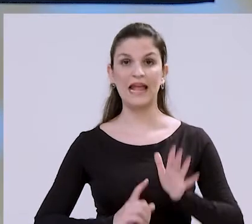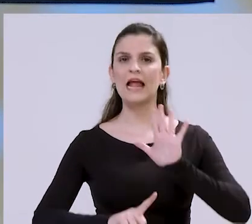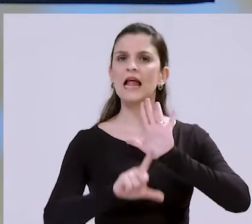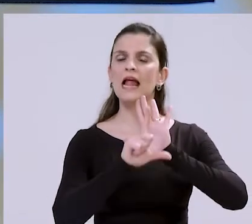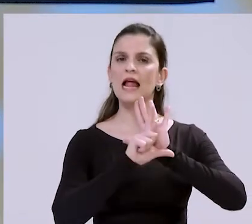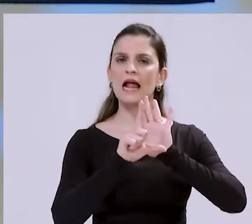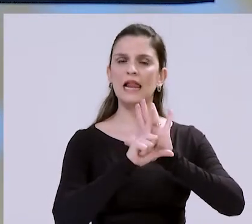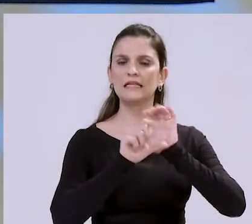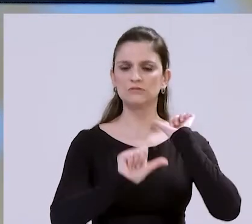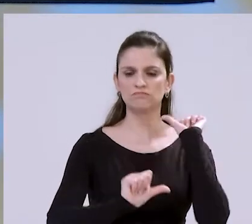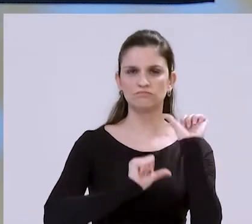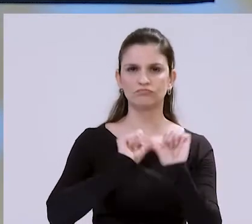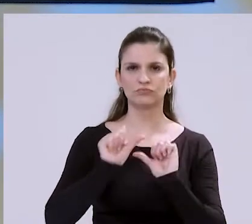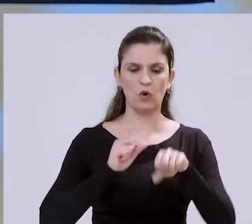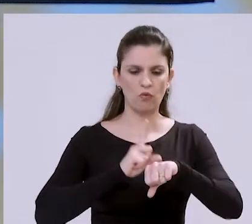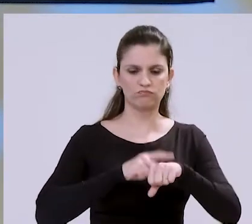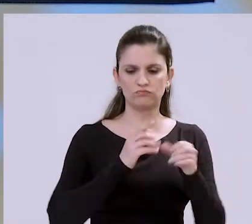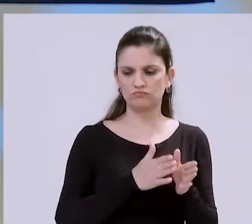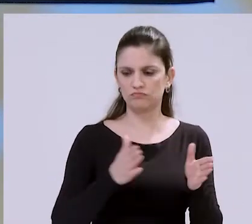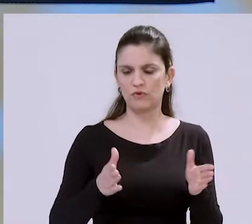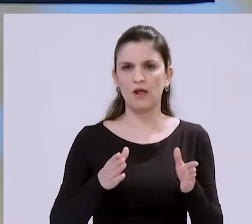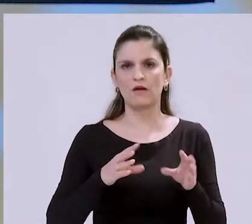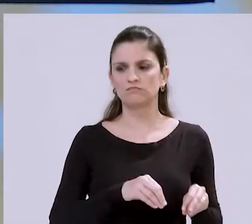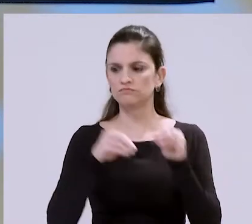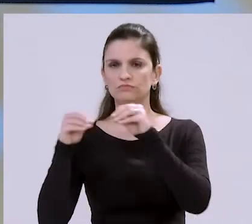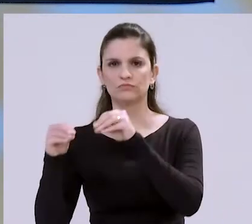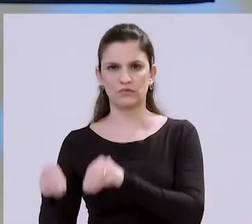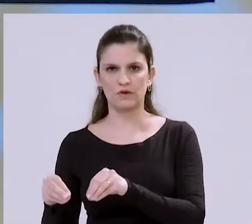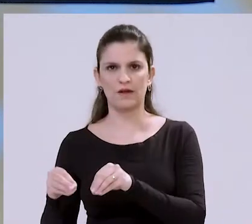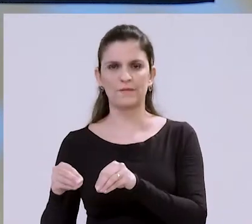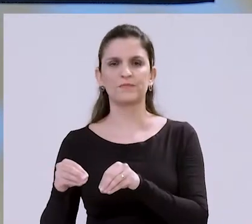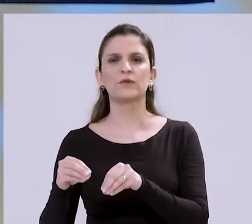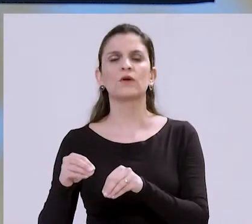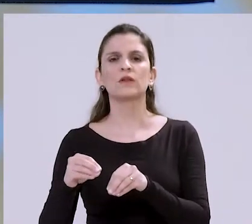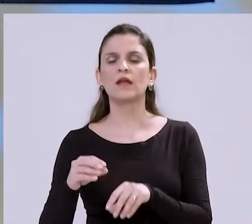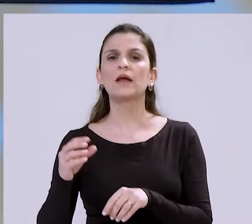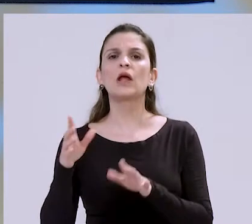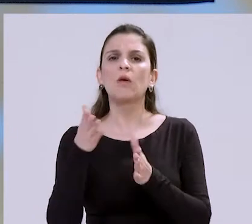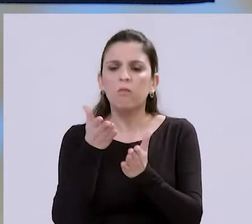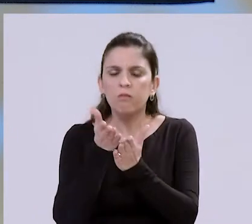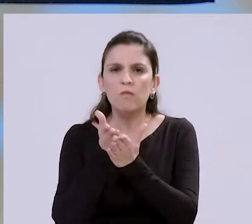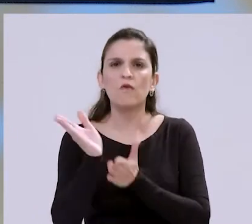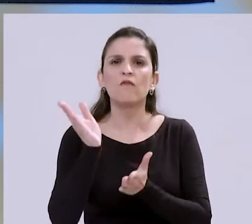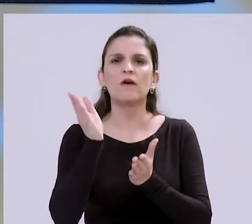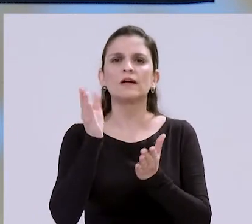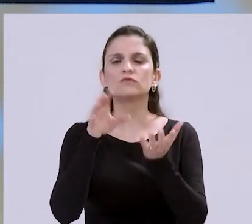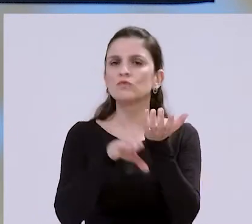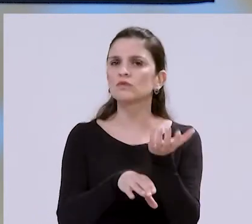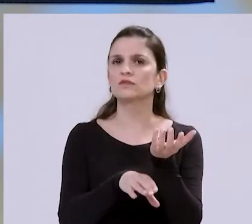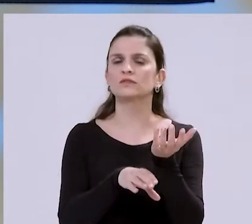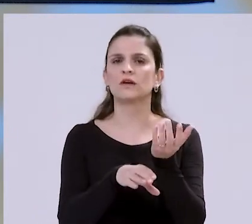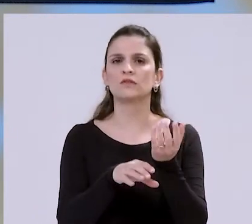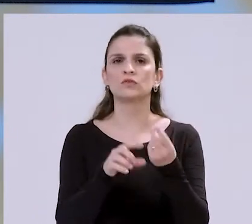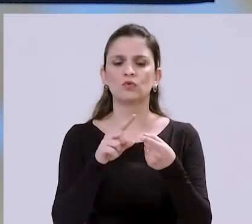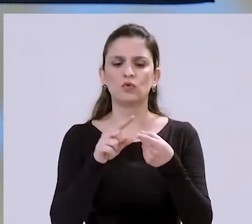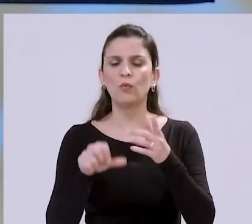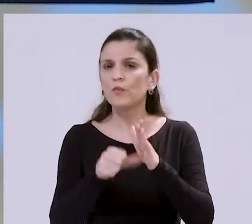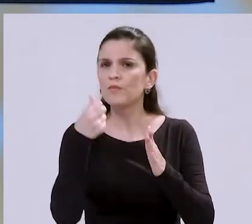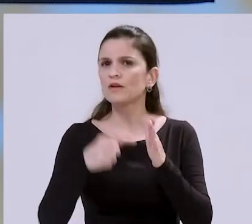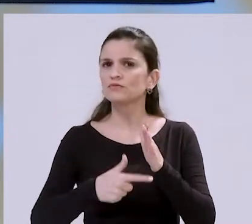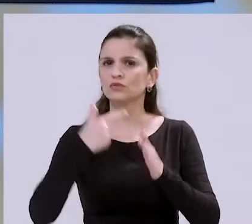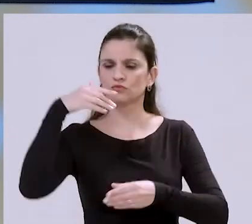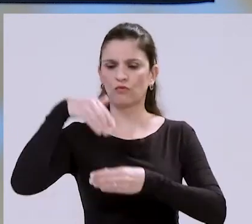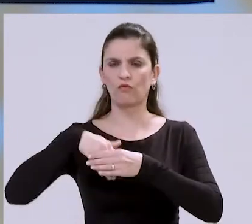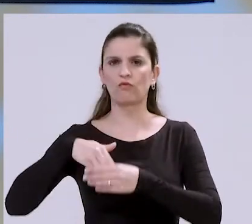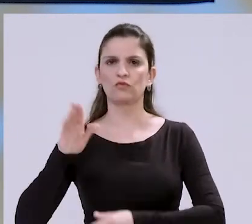A lei que adia as eleições municipais por 45 dias foi promulgada pelo Congresso Nacional. Os dois turnos